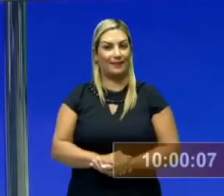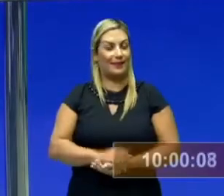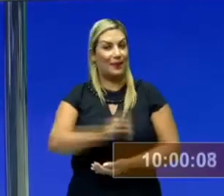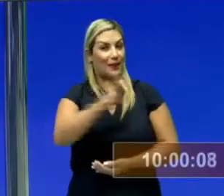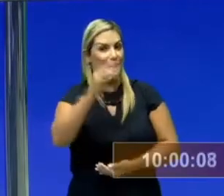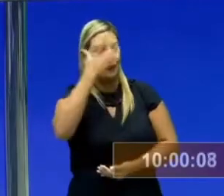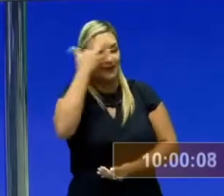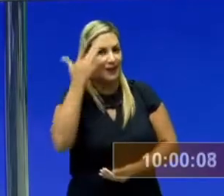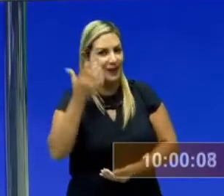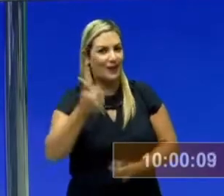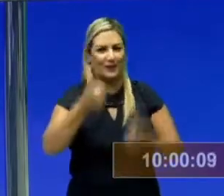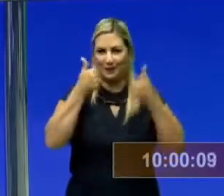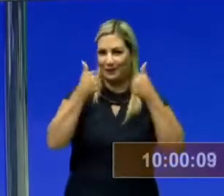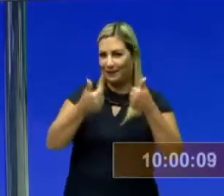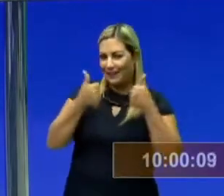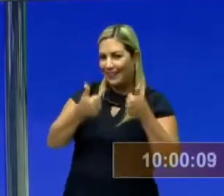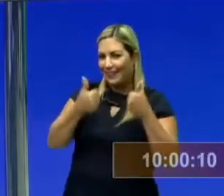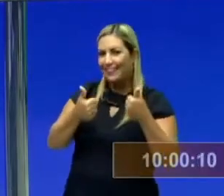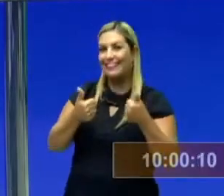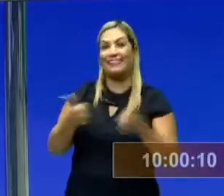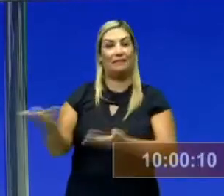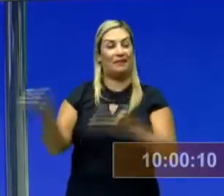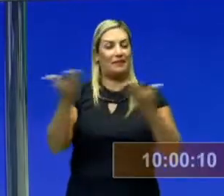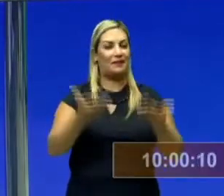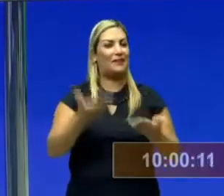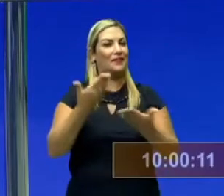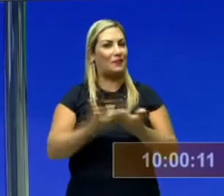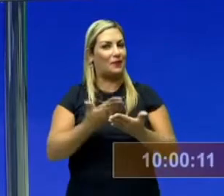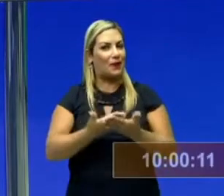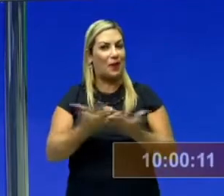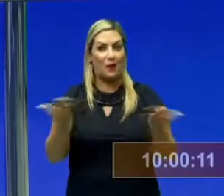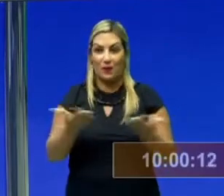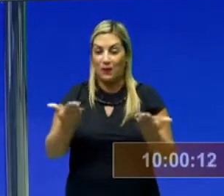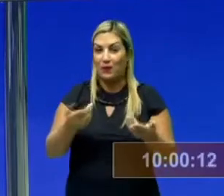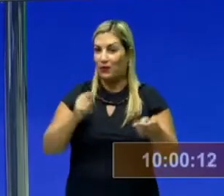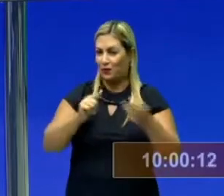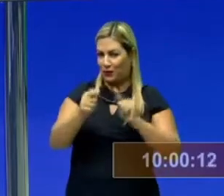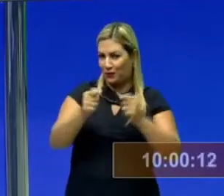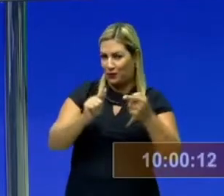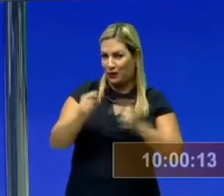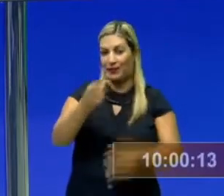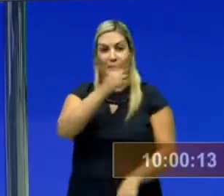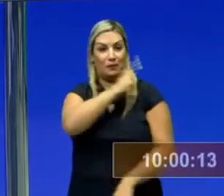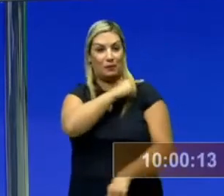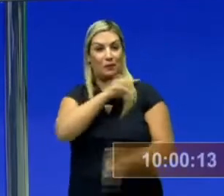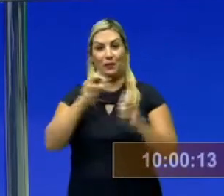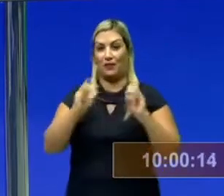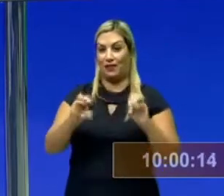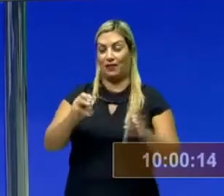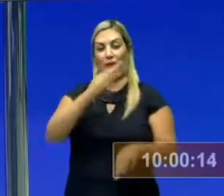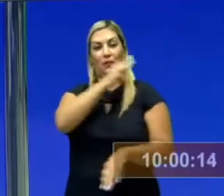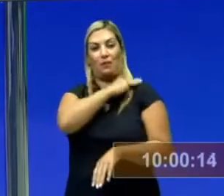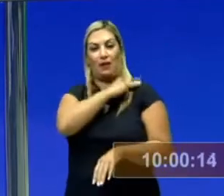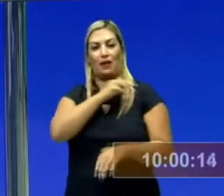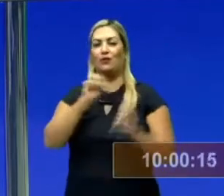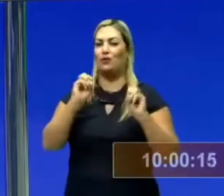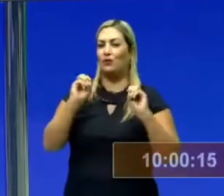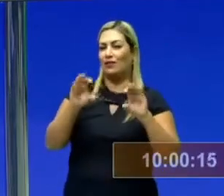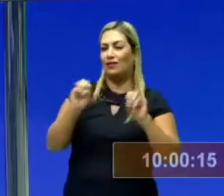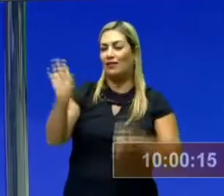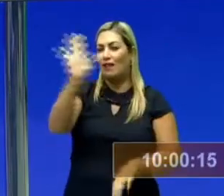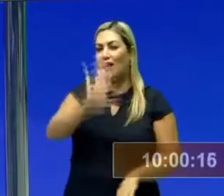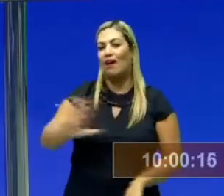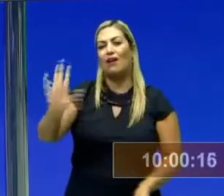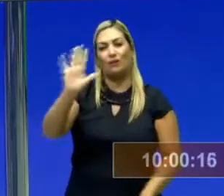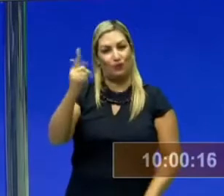Fala galerinha, beleza? Seja bem-vindo a nossa aula de Física para a primeira série do Ensino Médio da Rede Estadual de